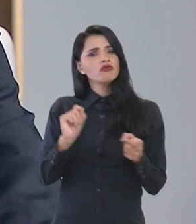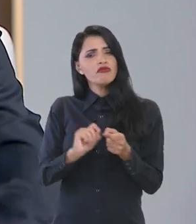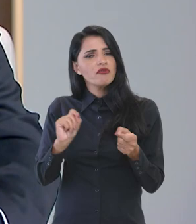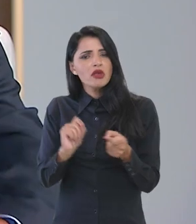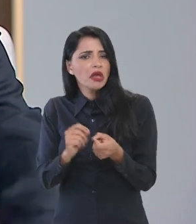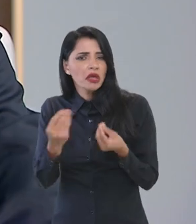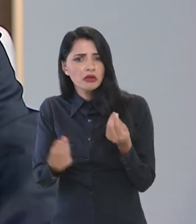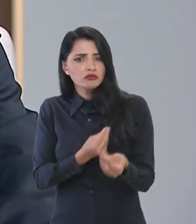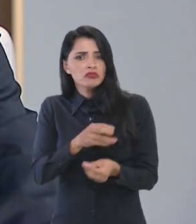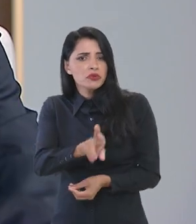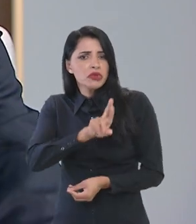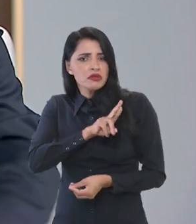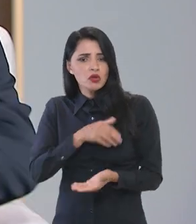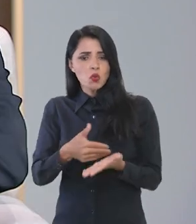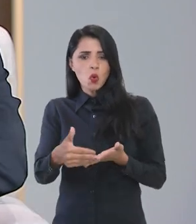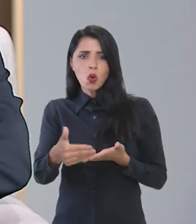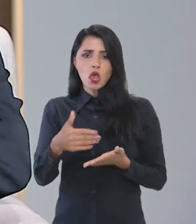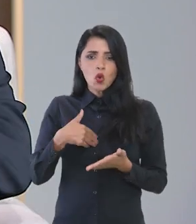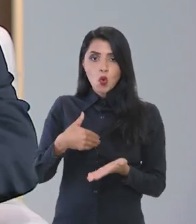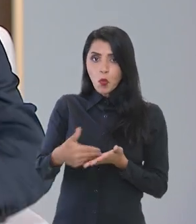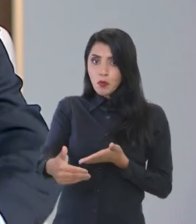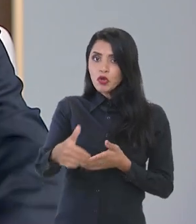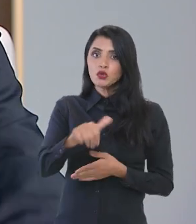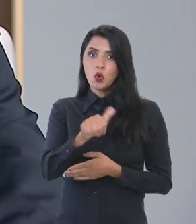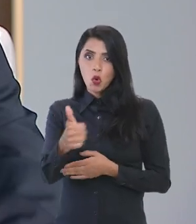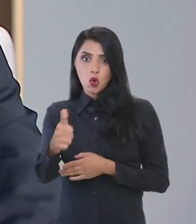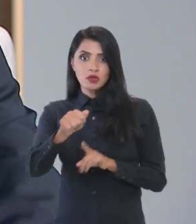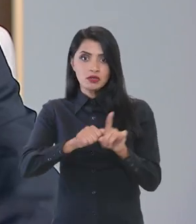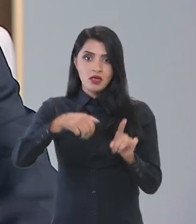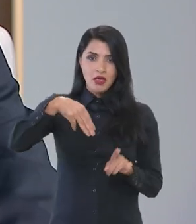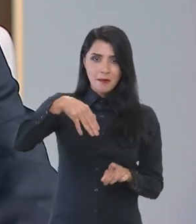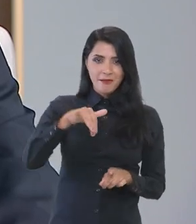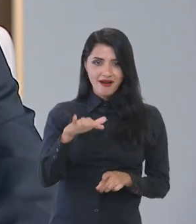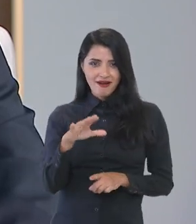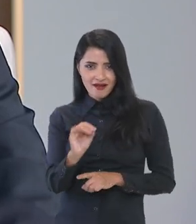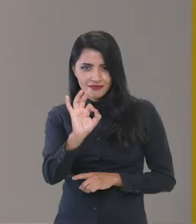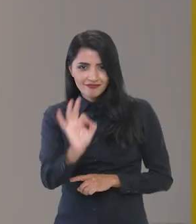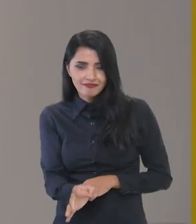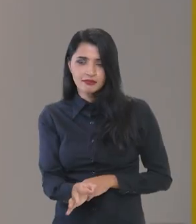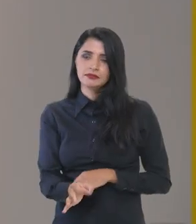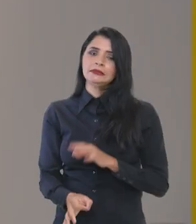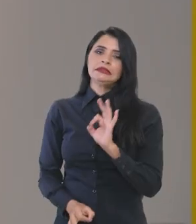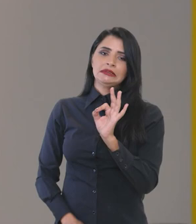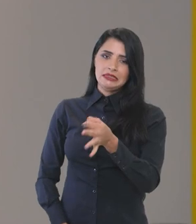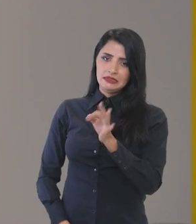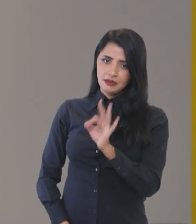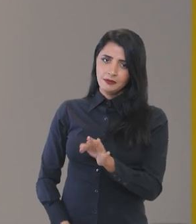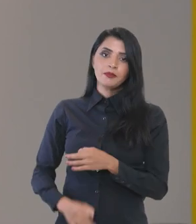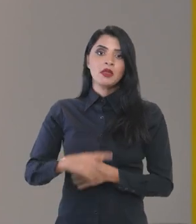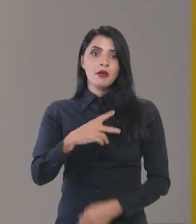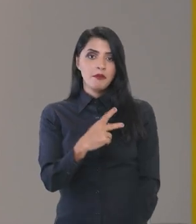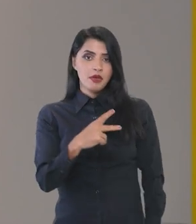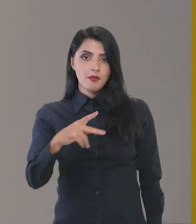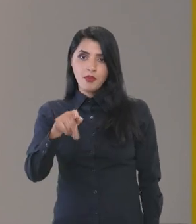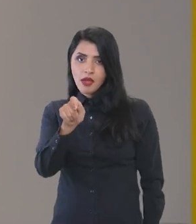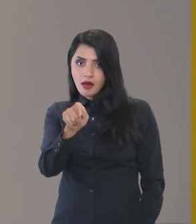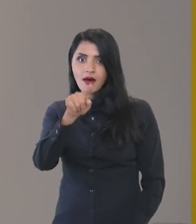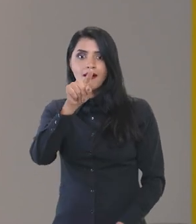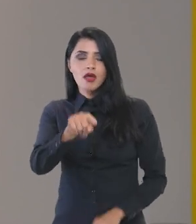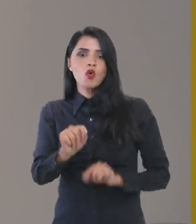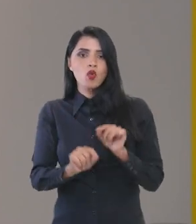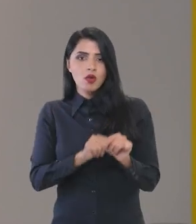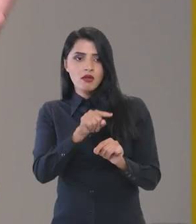realizado? Como é que está o resultado inicial? Elas começaram em 11 de maio, não é isso? Exatamente. O PPA, ele é uma